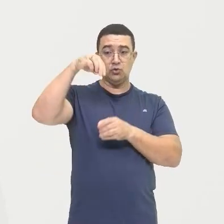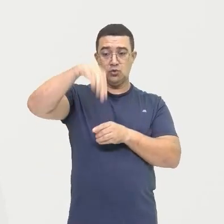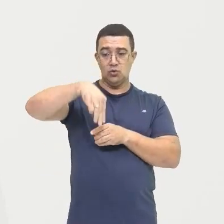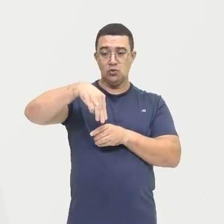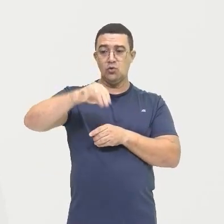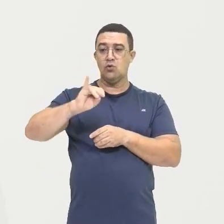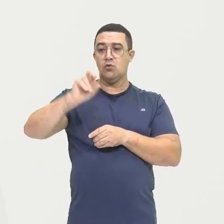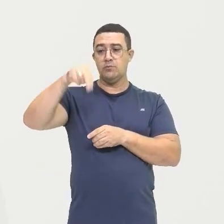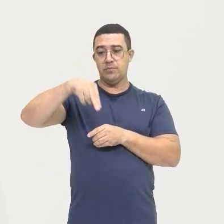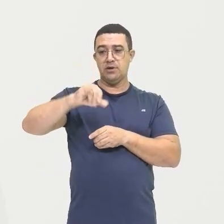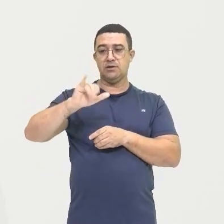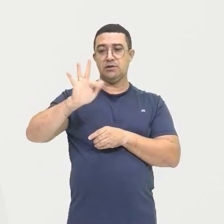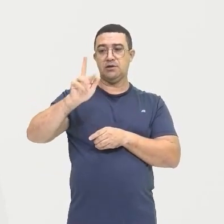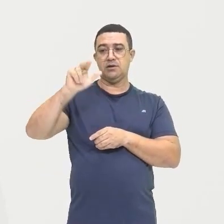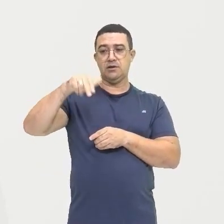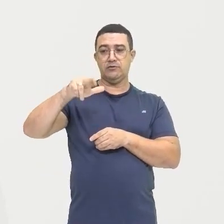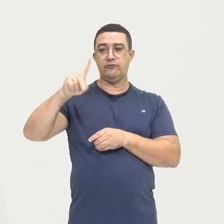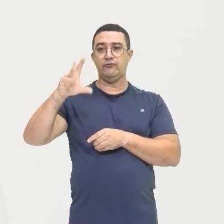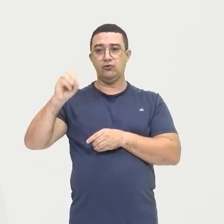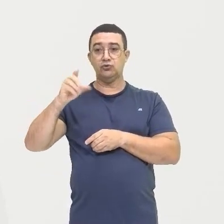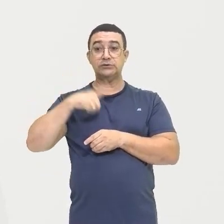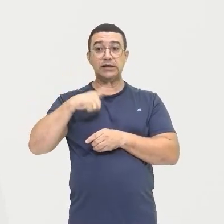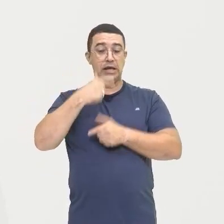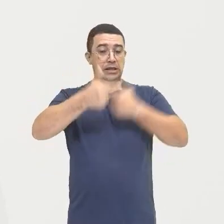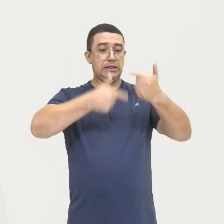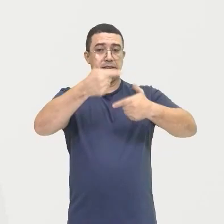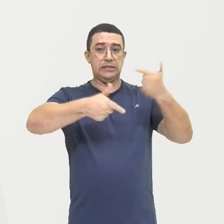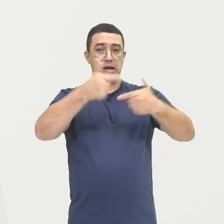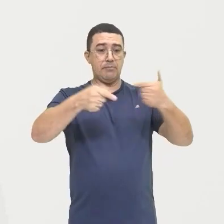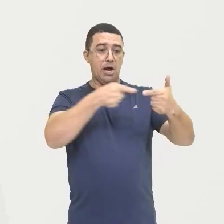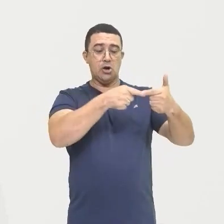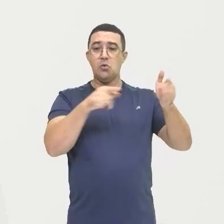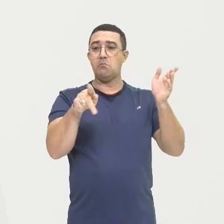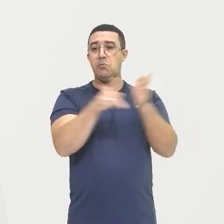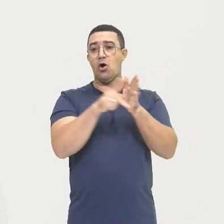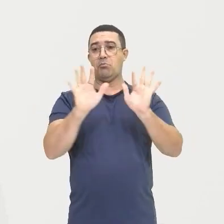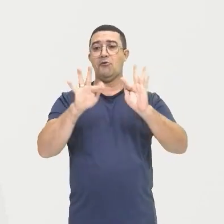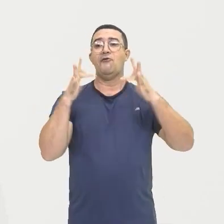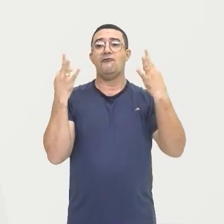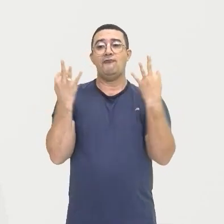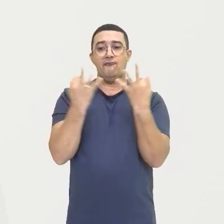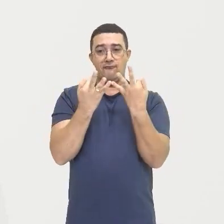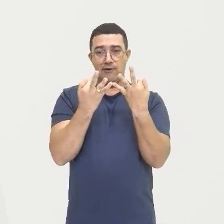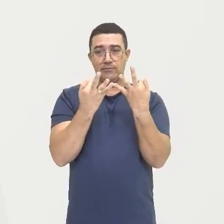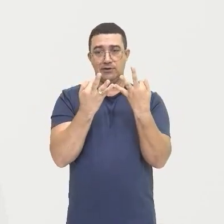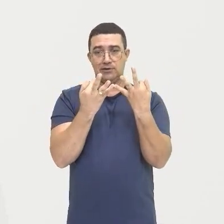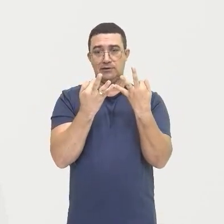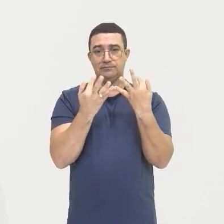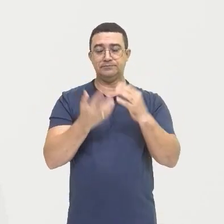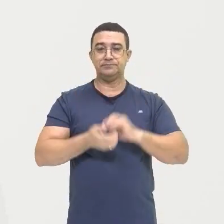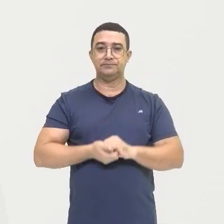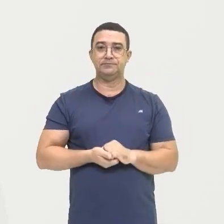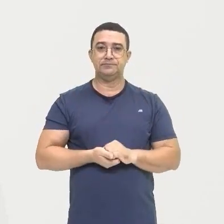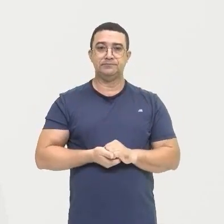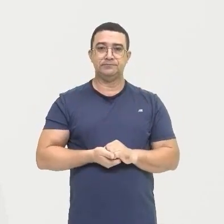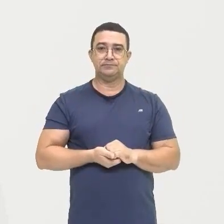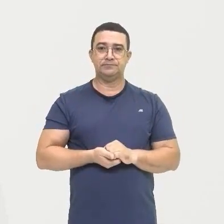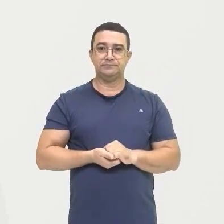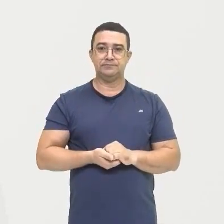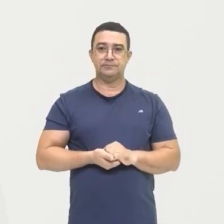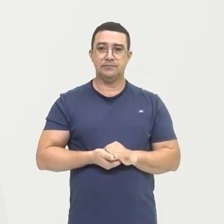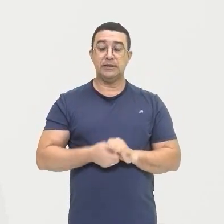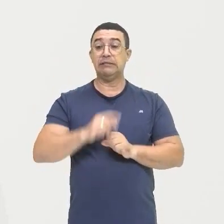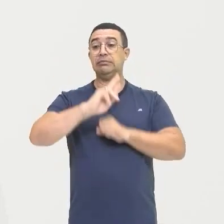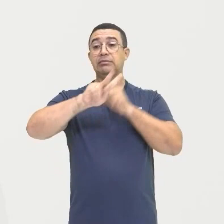utilização Da mão de obra Familiar Aí a gente já vai Observar A ausência Da mecanização A mecanização Ela